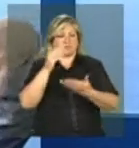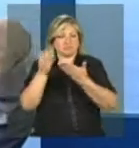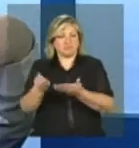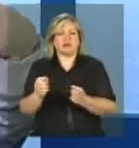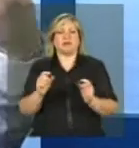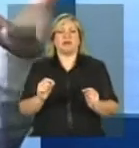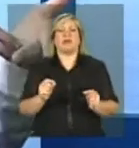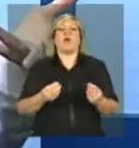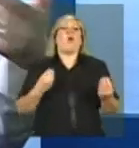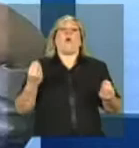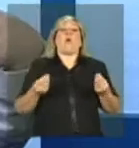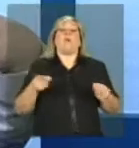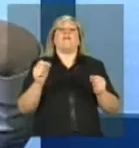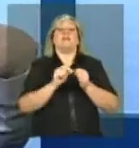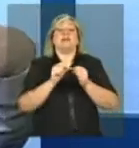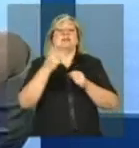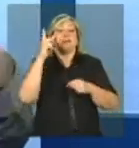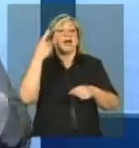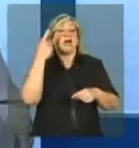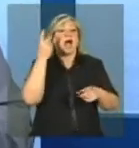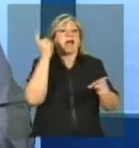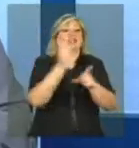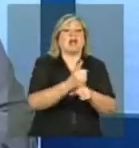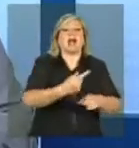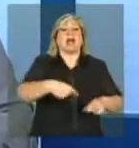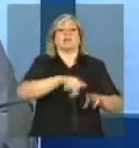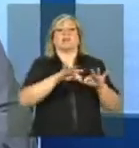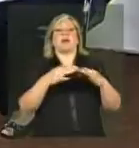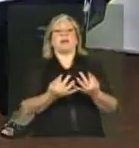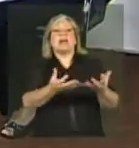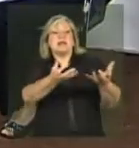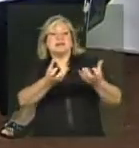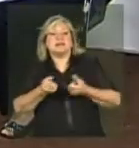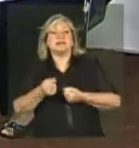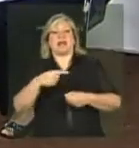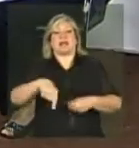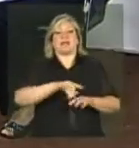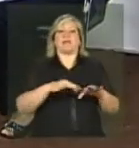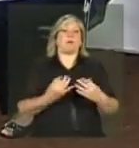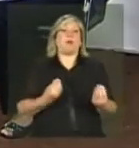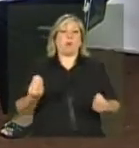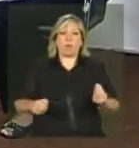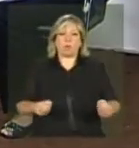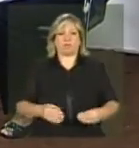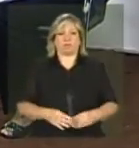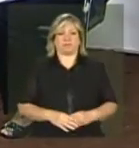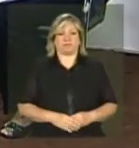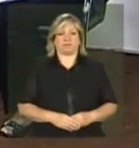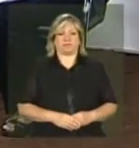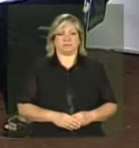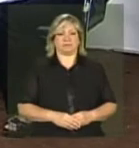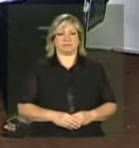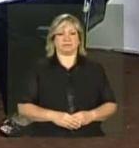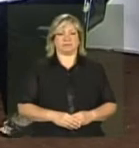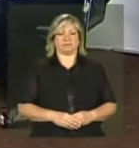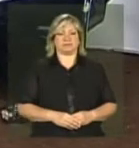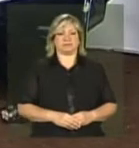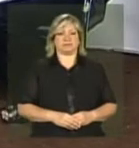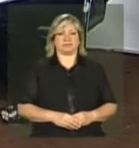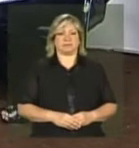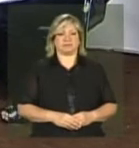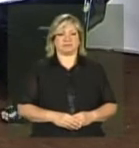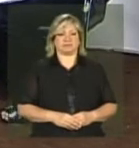de localizar ou também de acolher essas famílias? Eu queria antes cumprimentar todos os nossos telespectadores